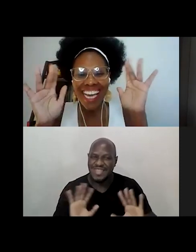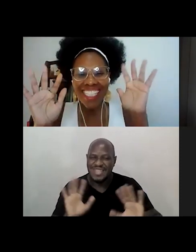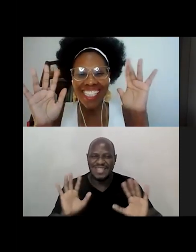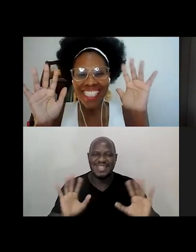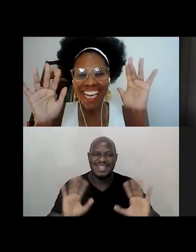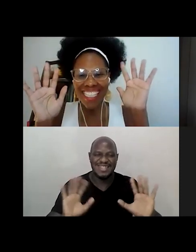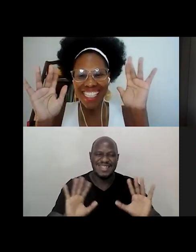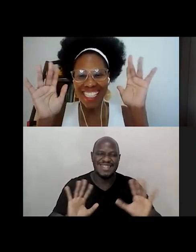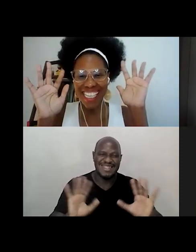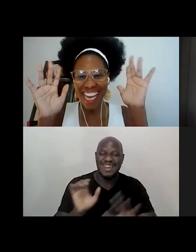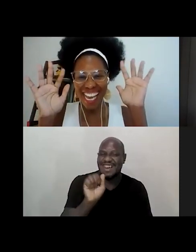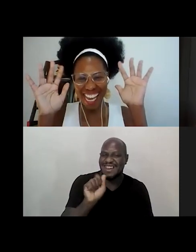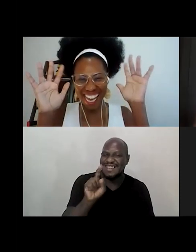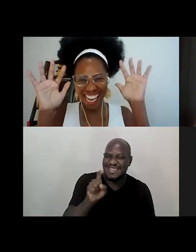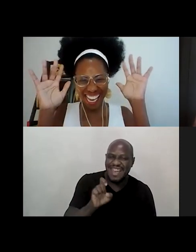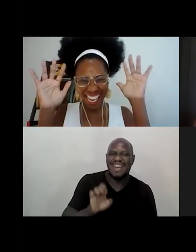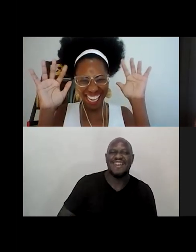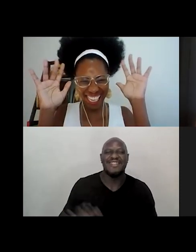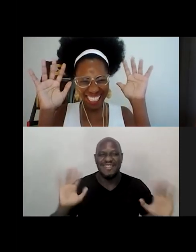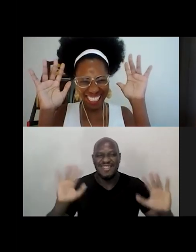Axé, axé, axé, axé, axé.